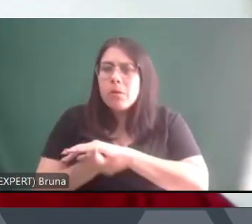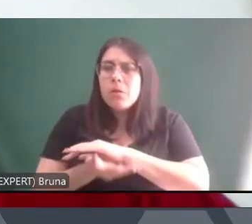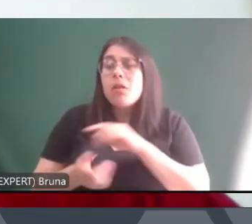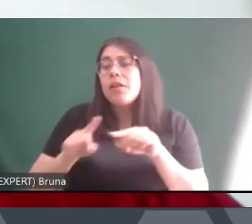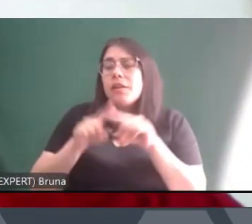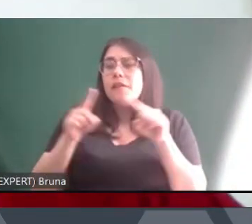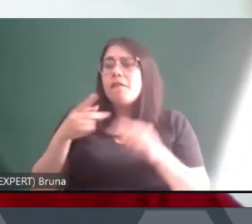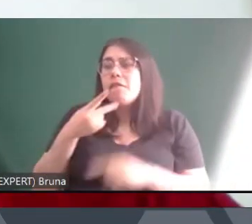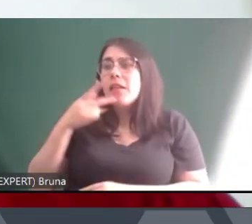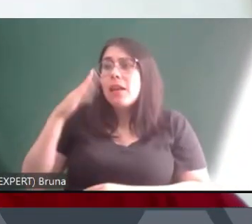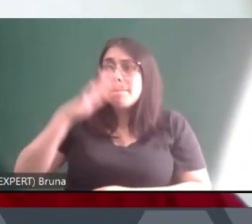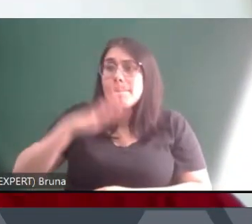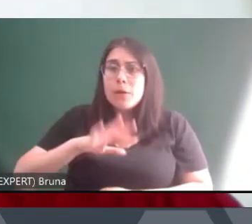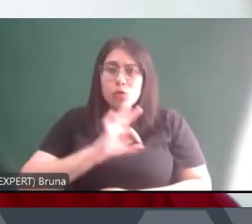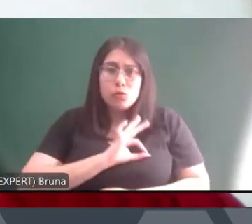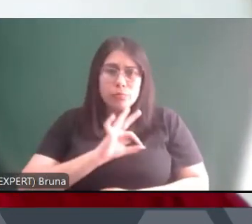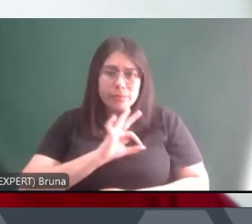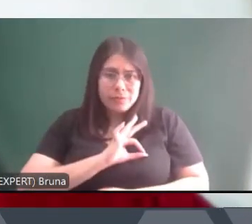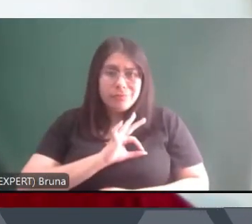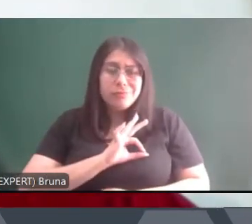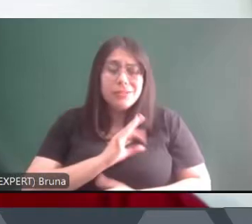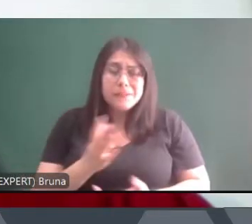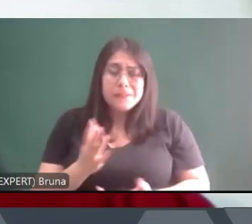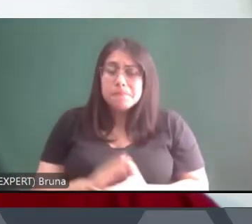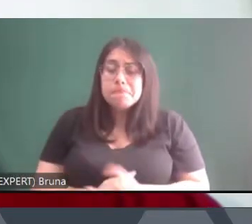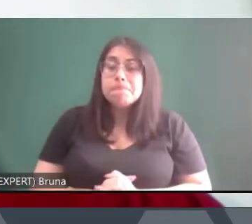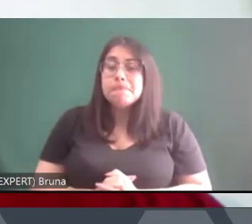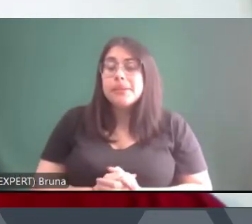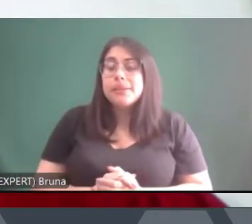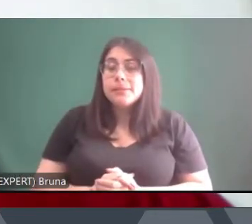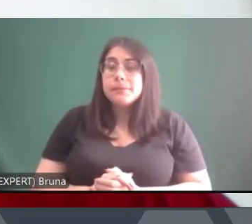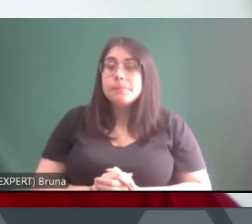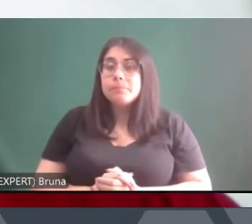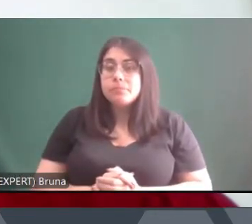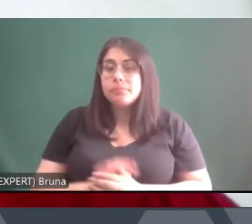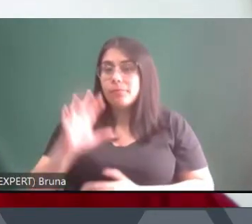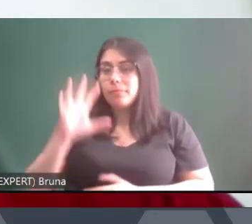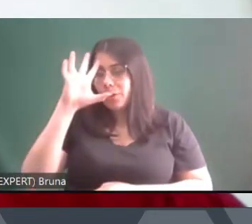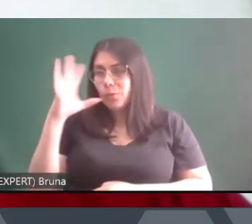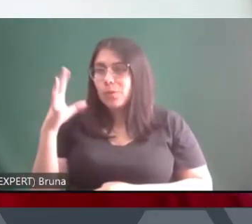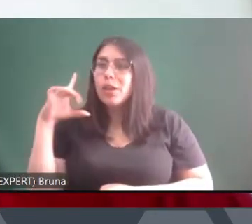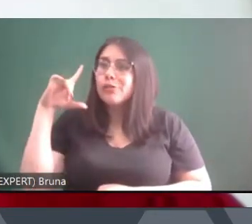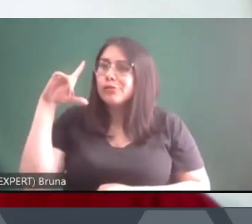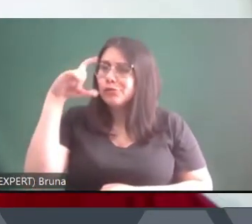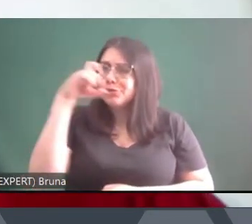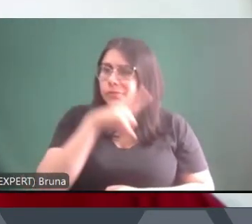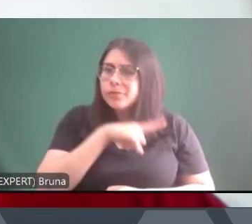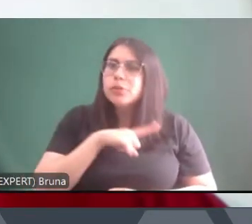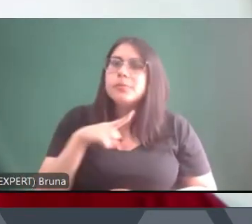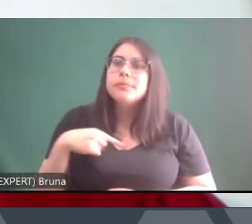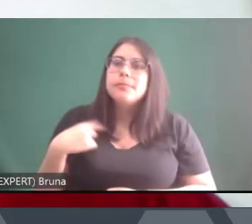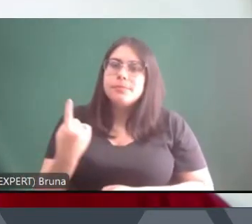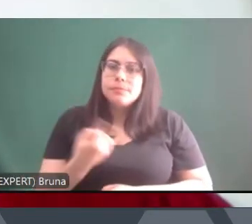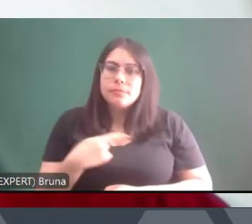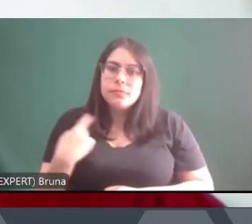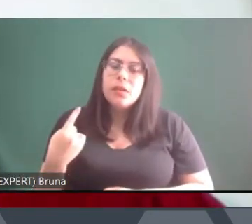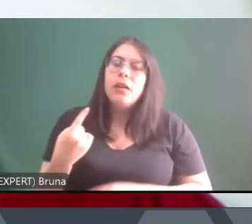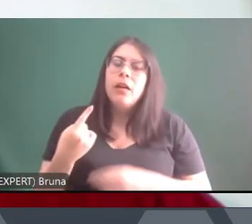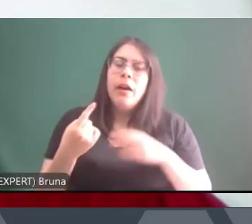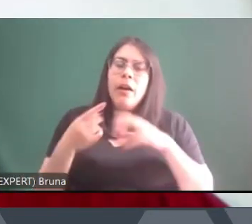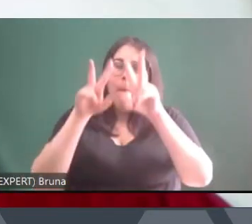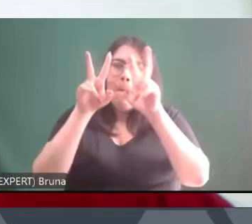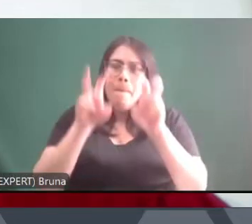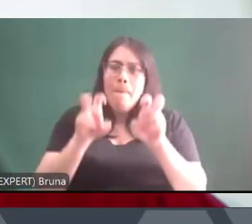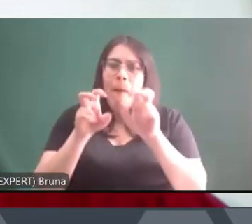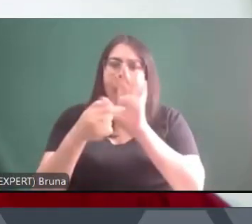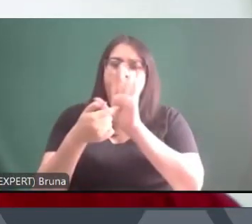ficou com essa nuvem de estigma que é um desafio para a gente lidar e falar sobre o tema,